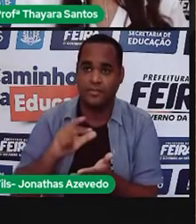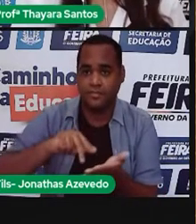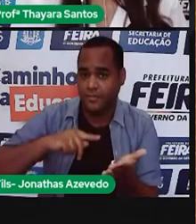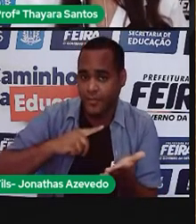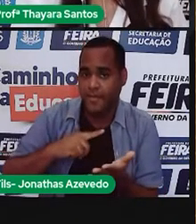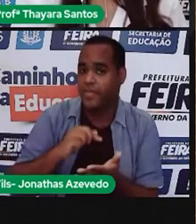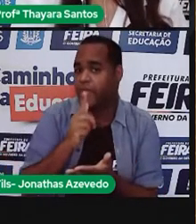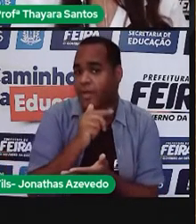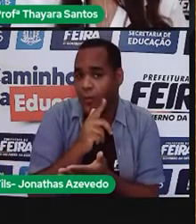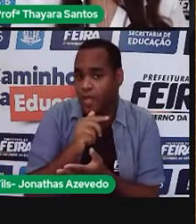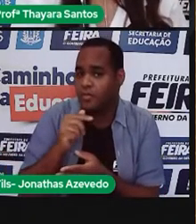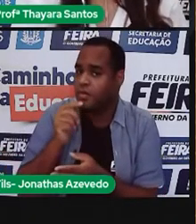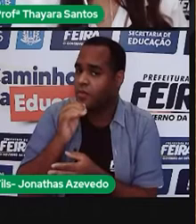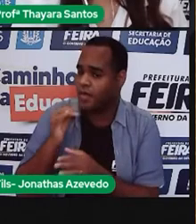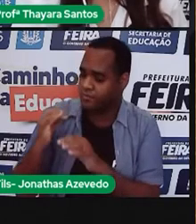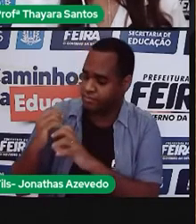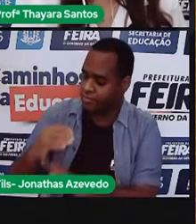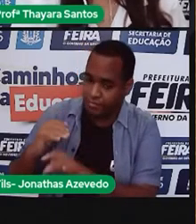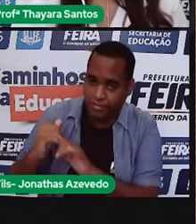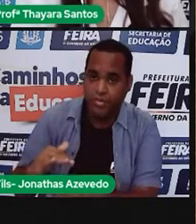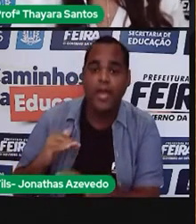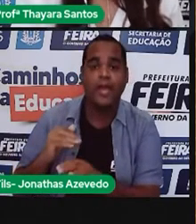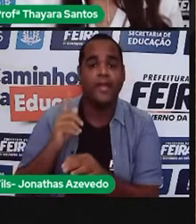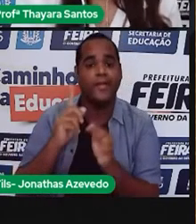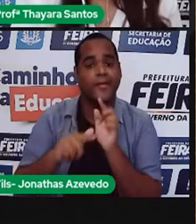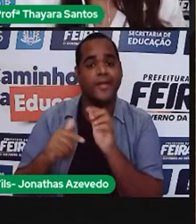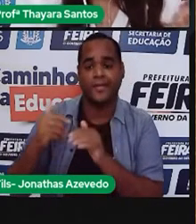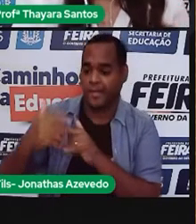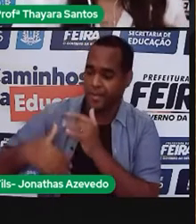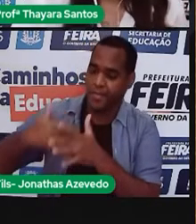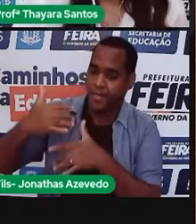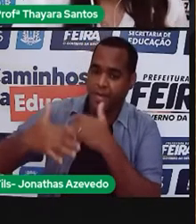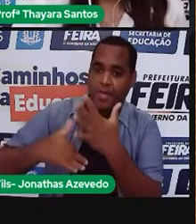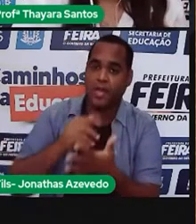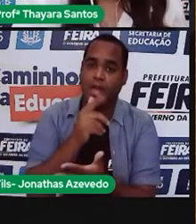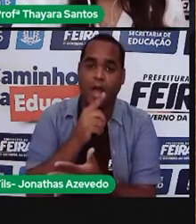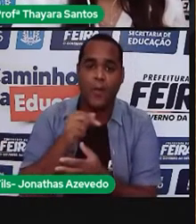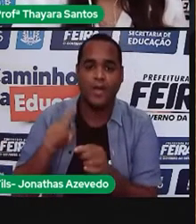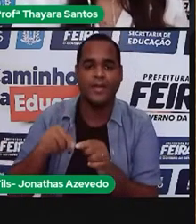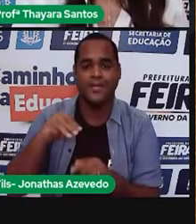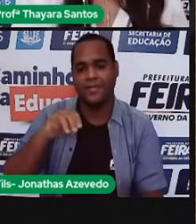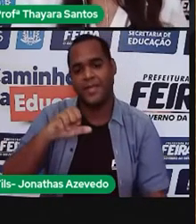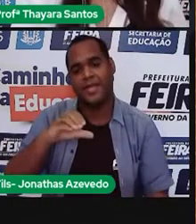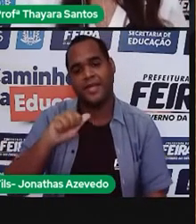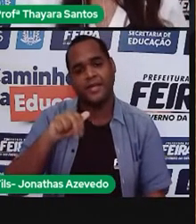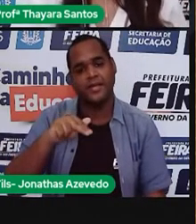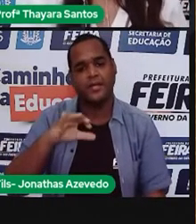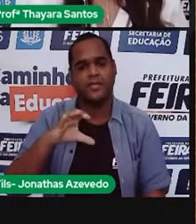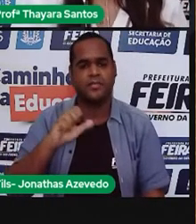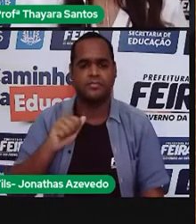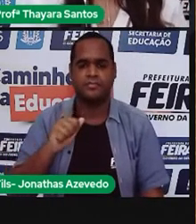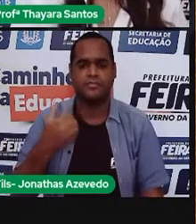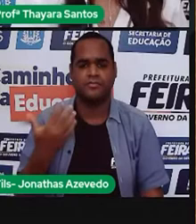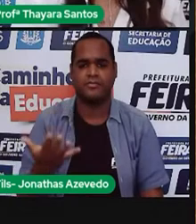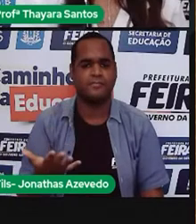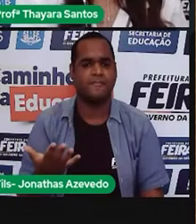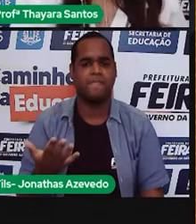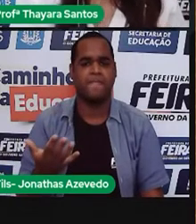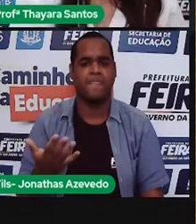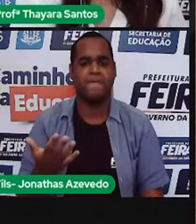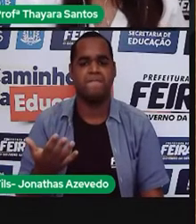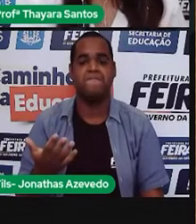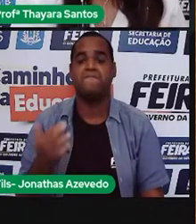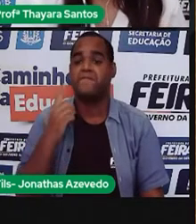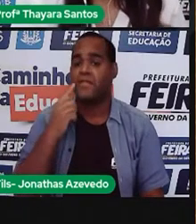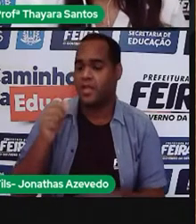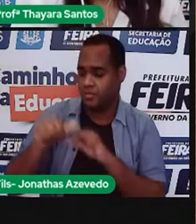passando na turbina e vai gerando um movimento. Esse movimento é energia mecânica e depois essa energia mecânica